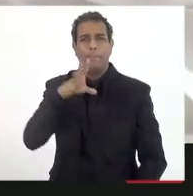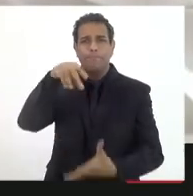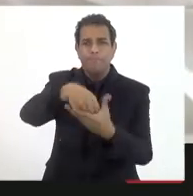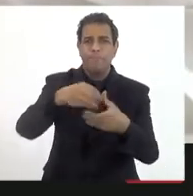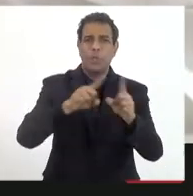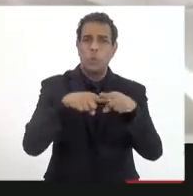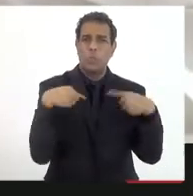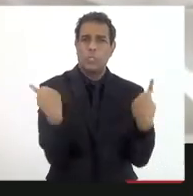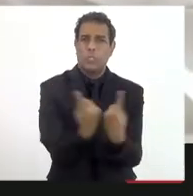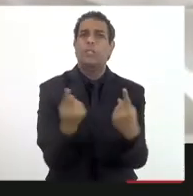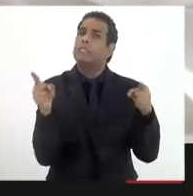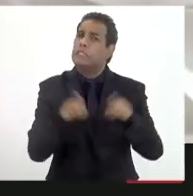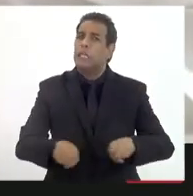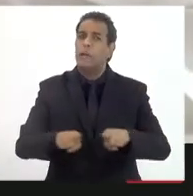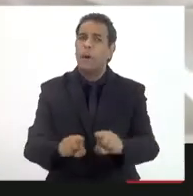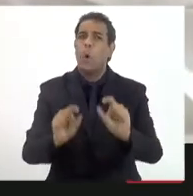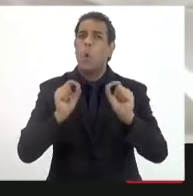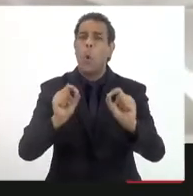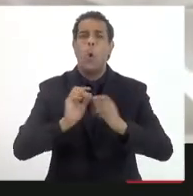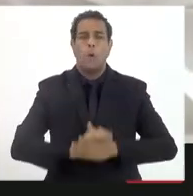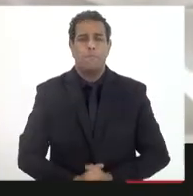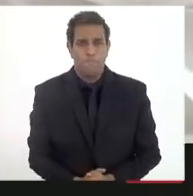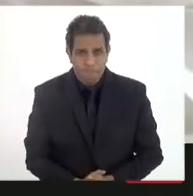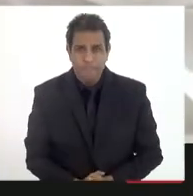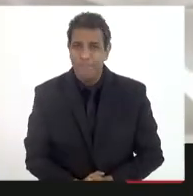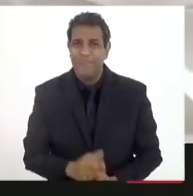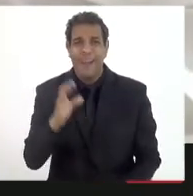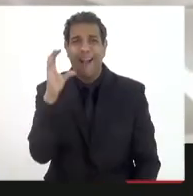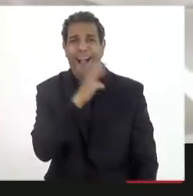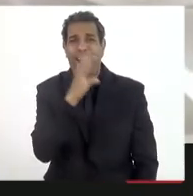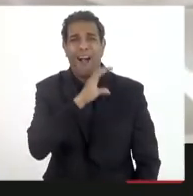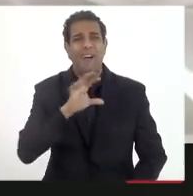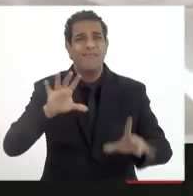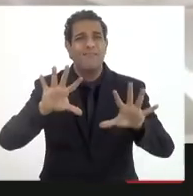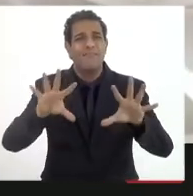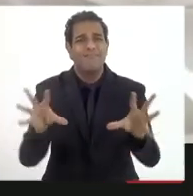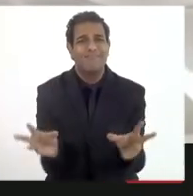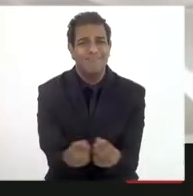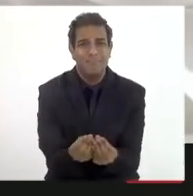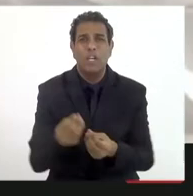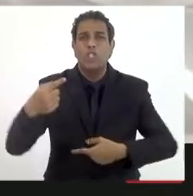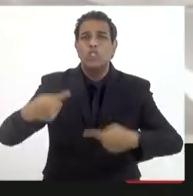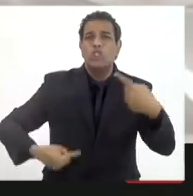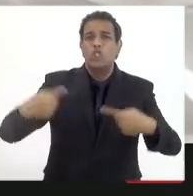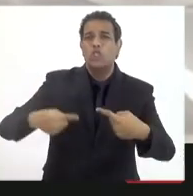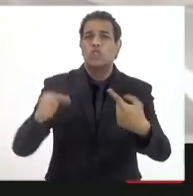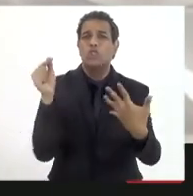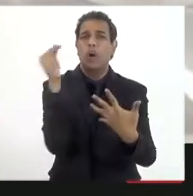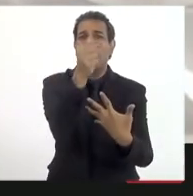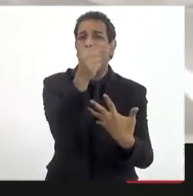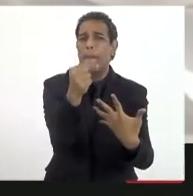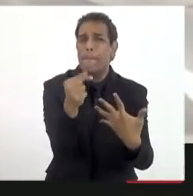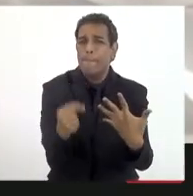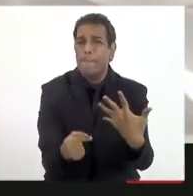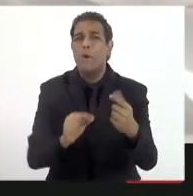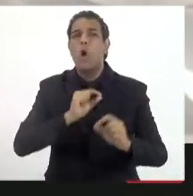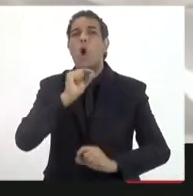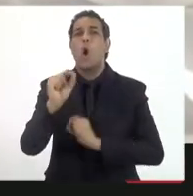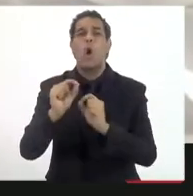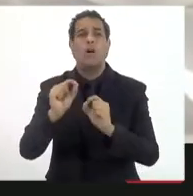Mas eu também quero, ainda que de uma forma muito rápida, passar por essa discussão da questão do